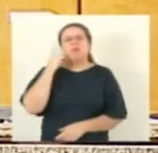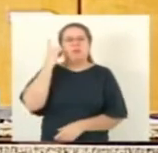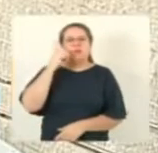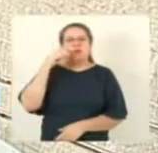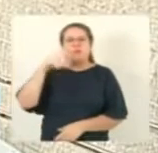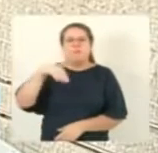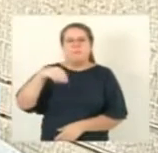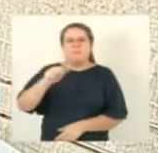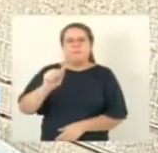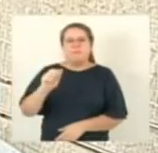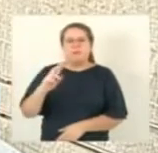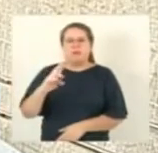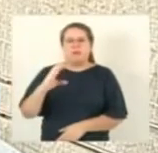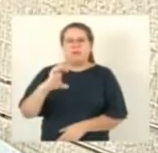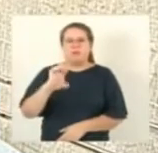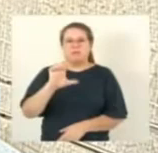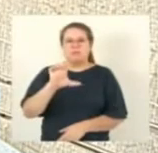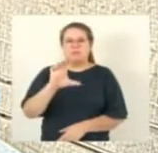presente.